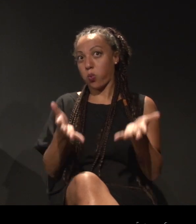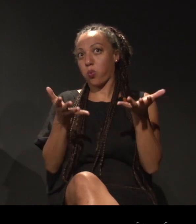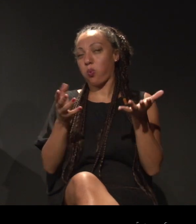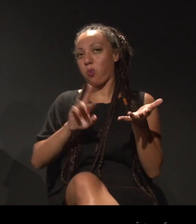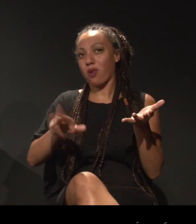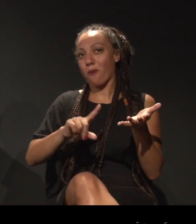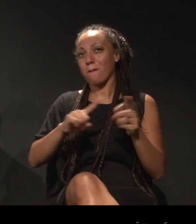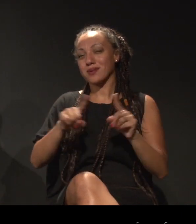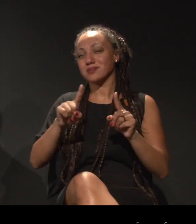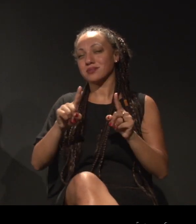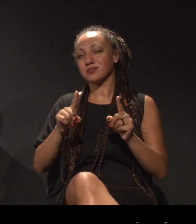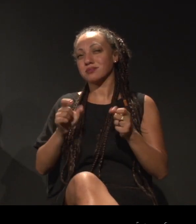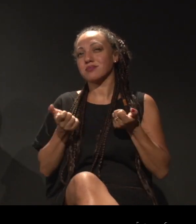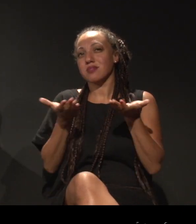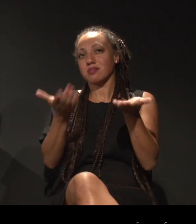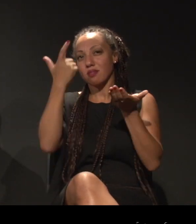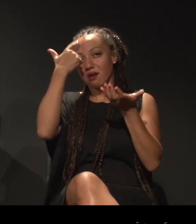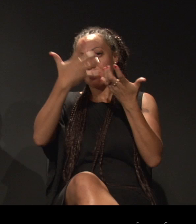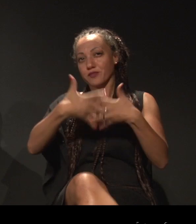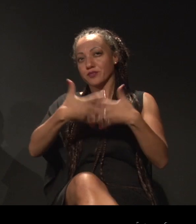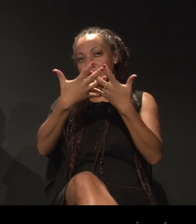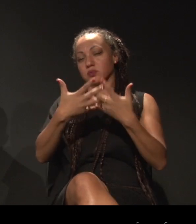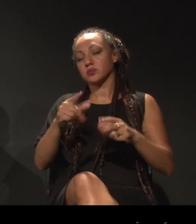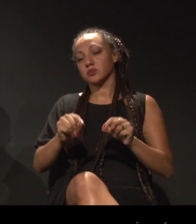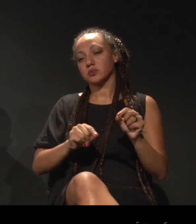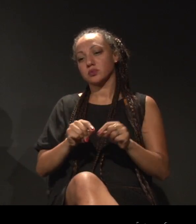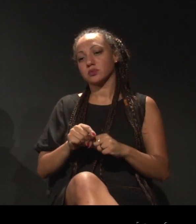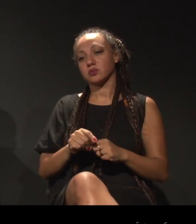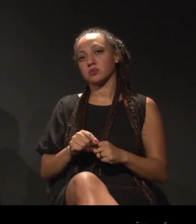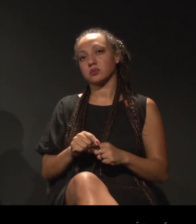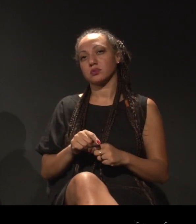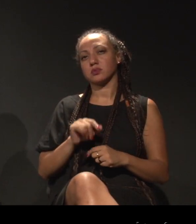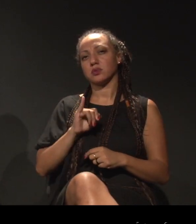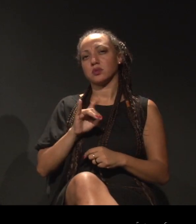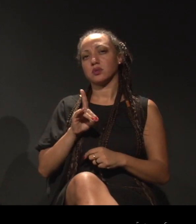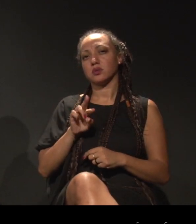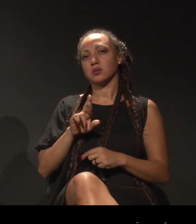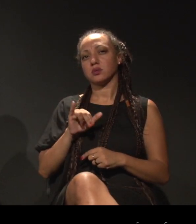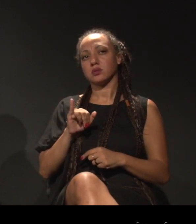ela é reflexiva que é do Idrissa